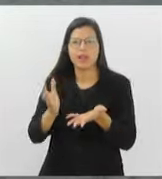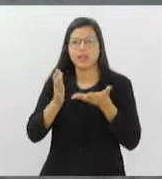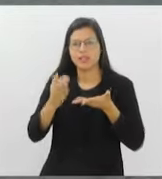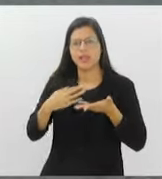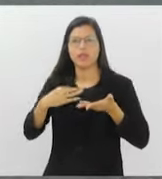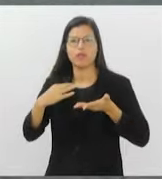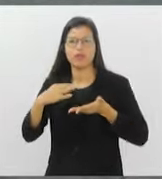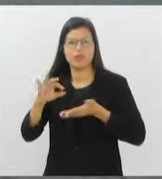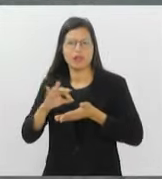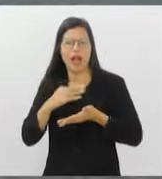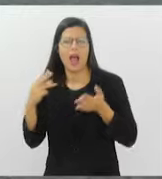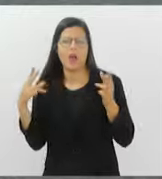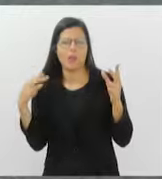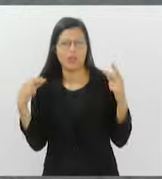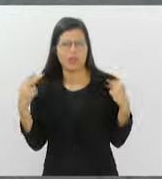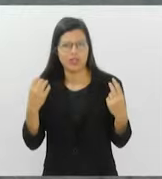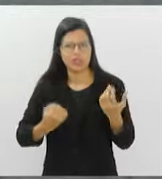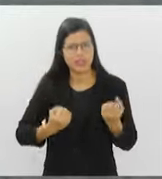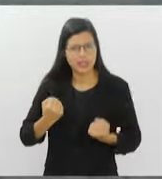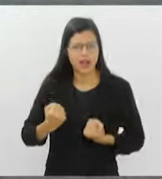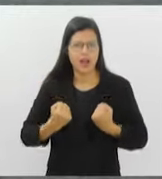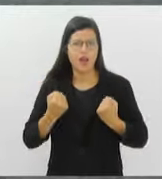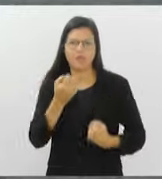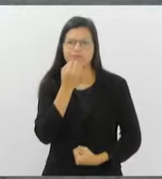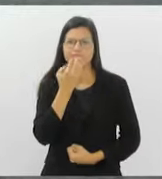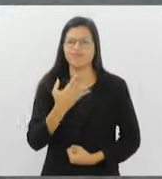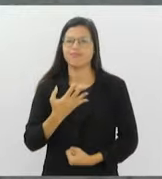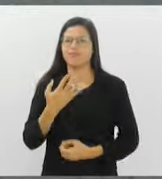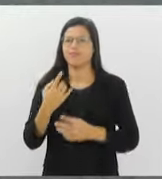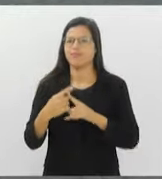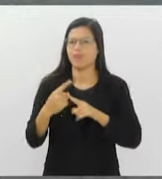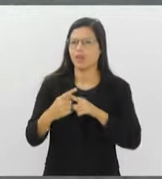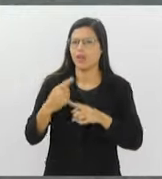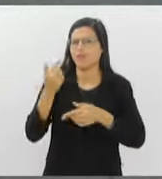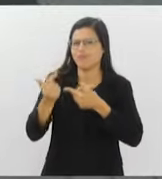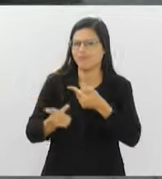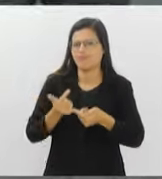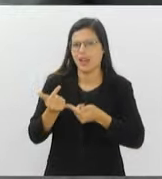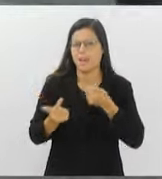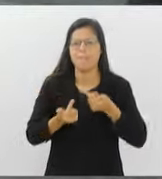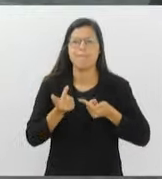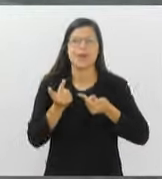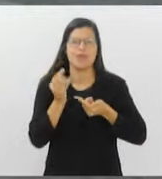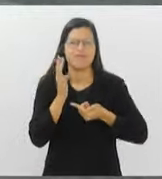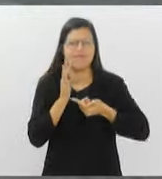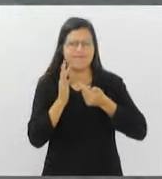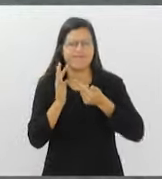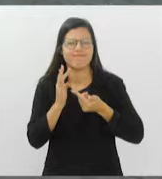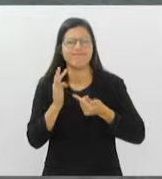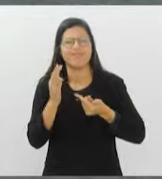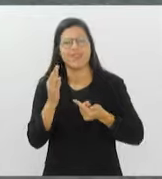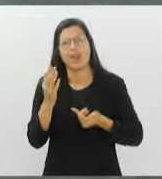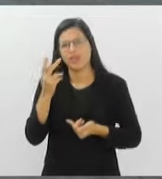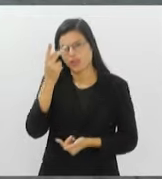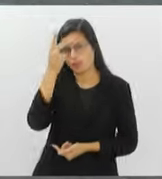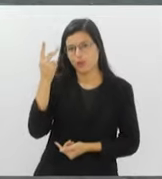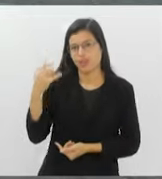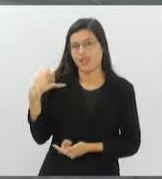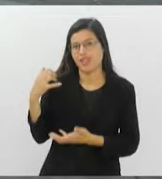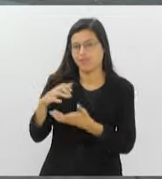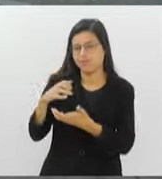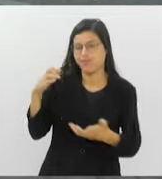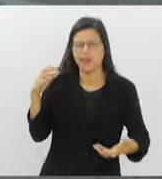voluntário, é muito bom, porque é gratificante, é um trabalho muito bonito. As vovós adoram a nossa visita,